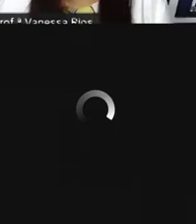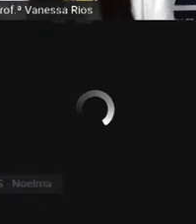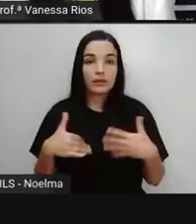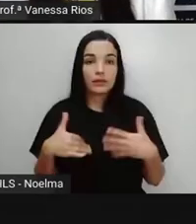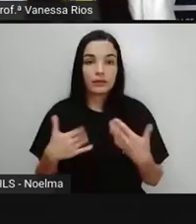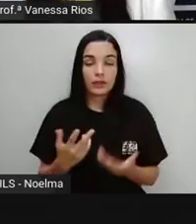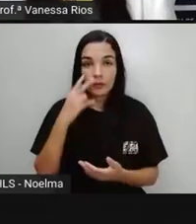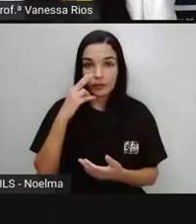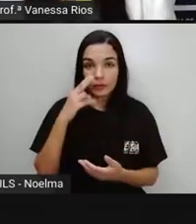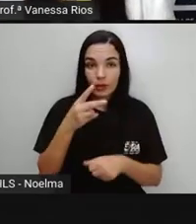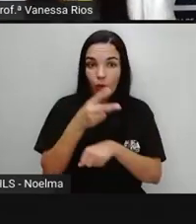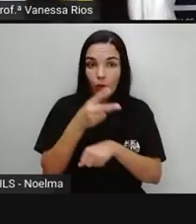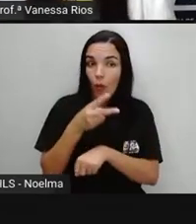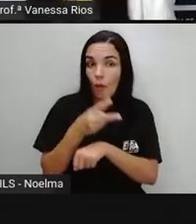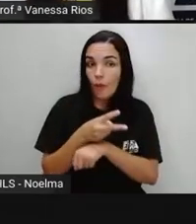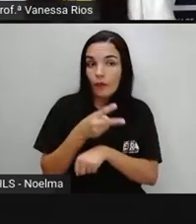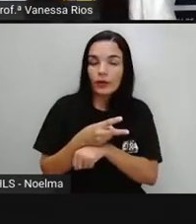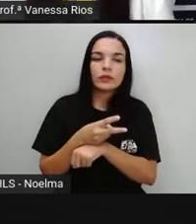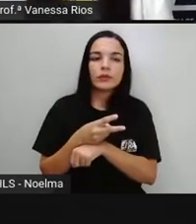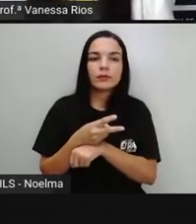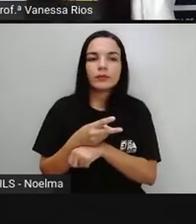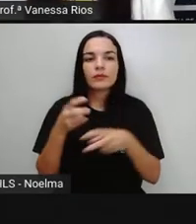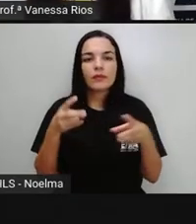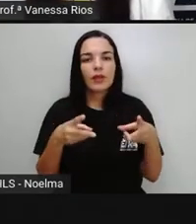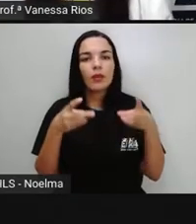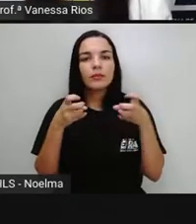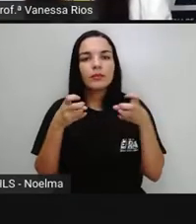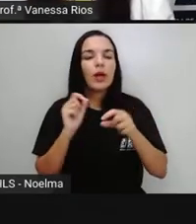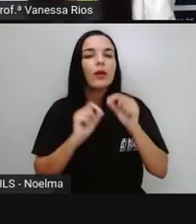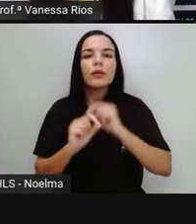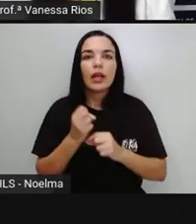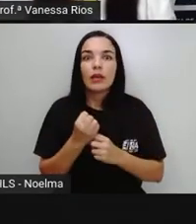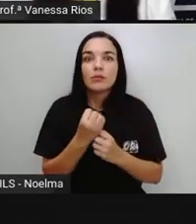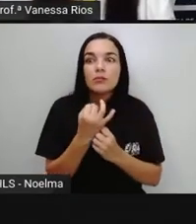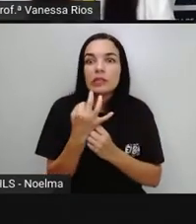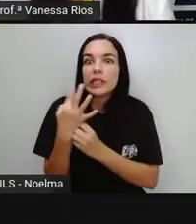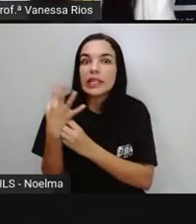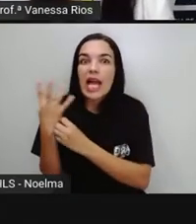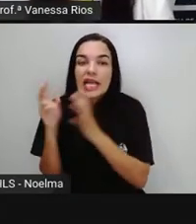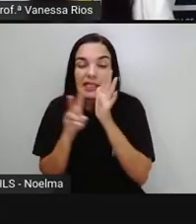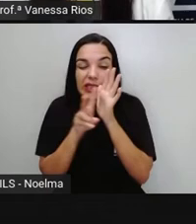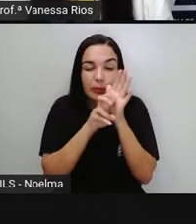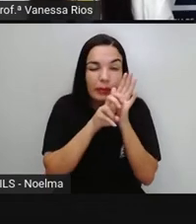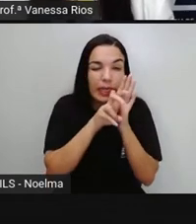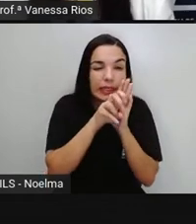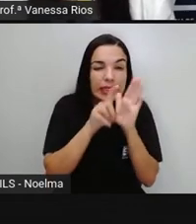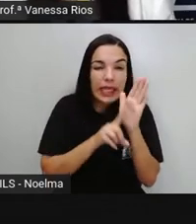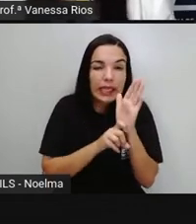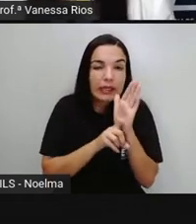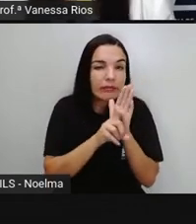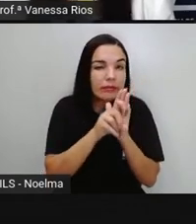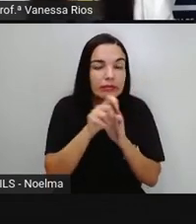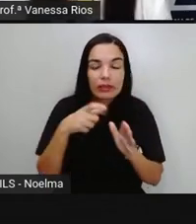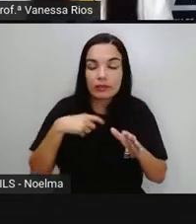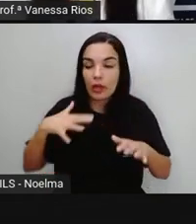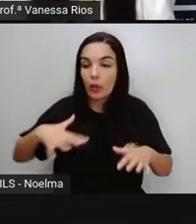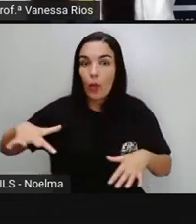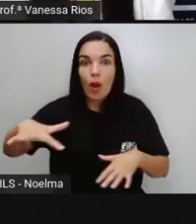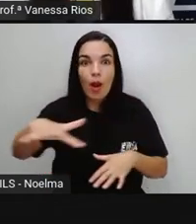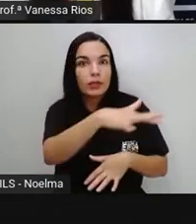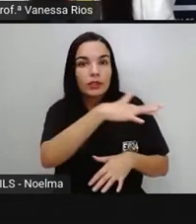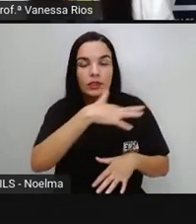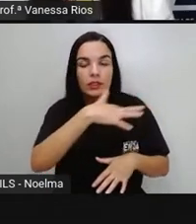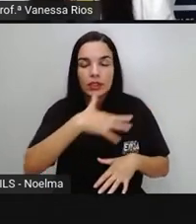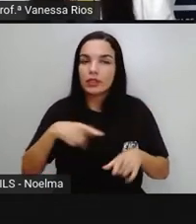Use água A observou Quantos micro-organismos Estão presentes No ambiente Inclusive nos